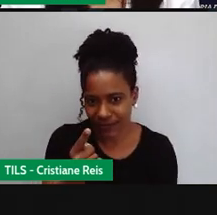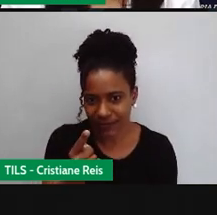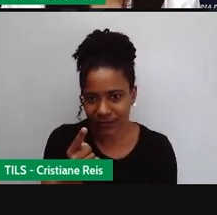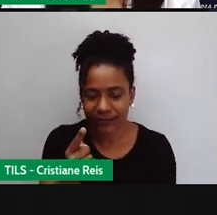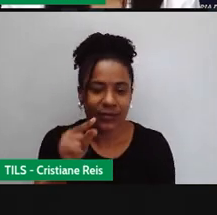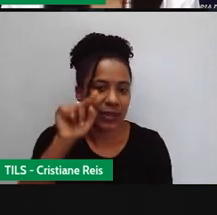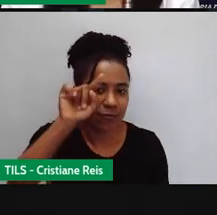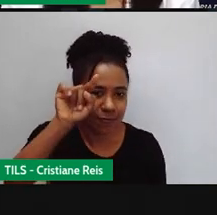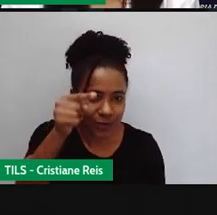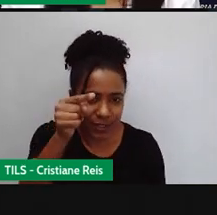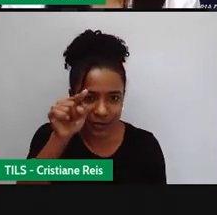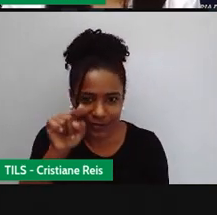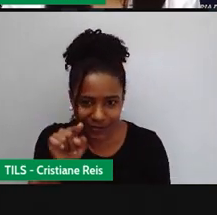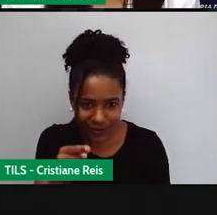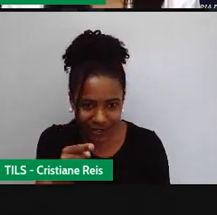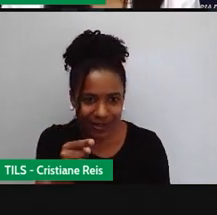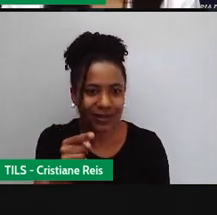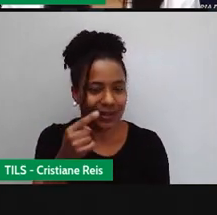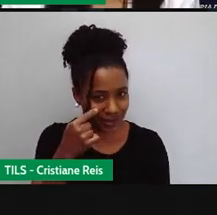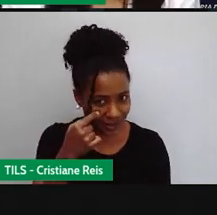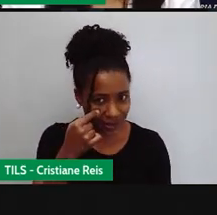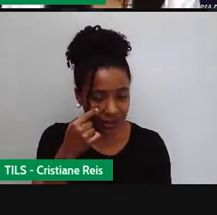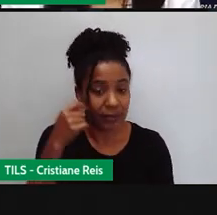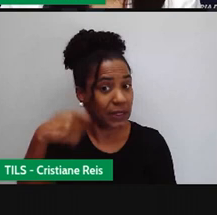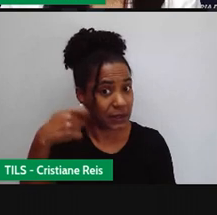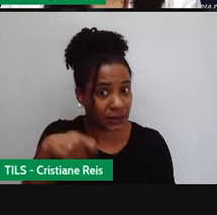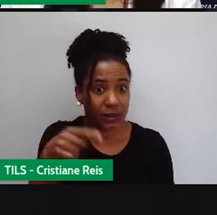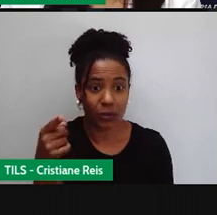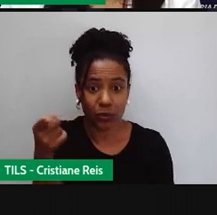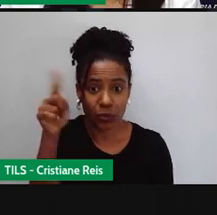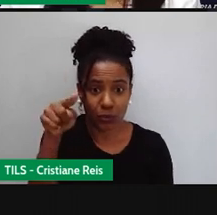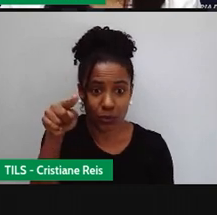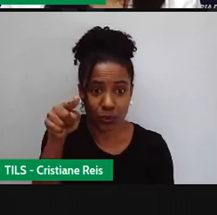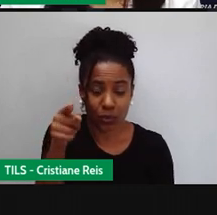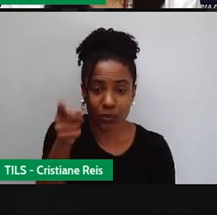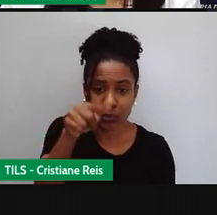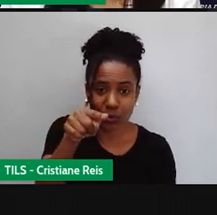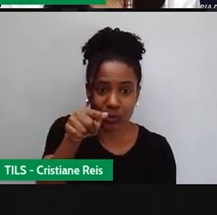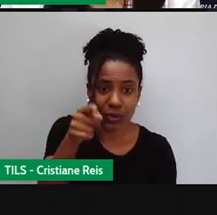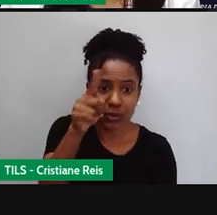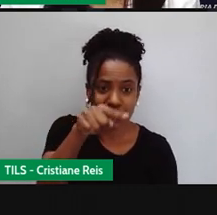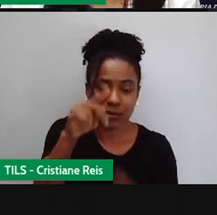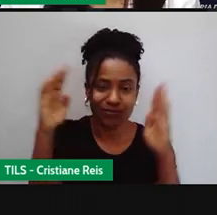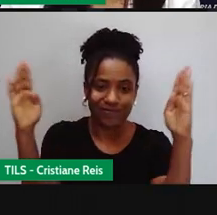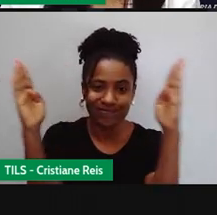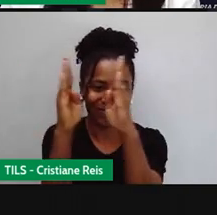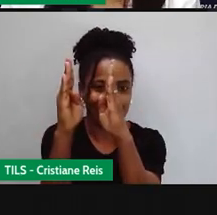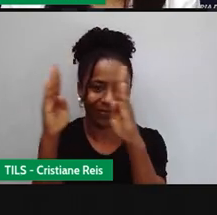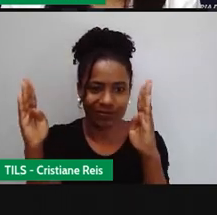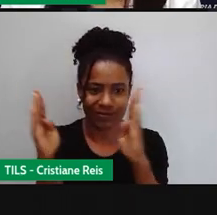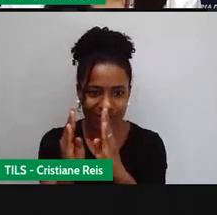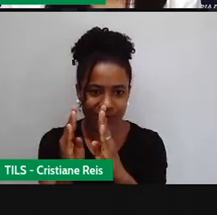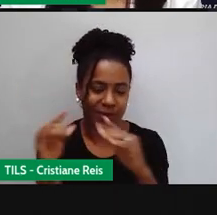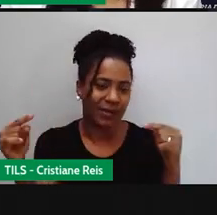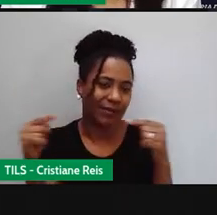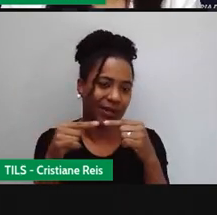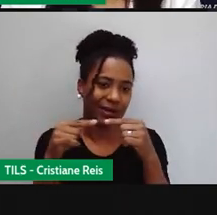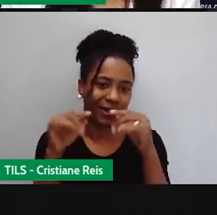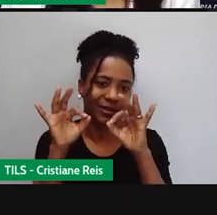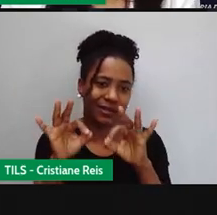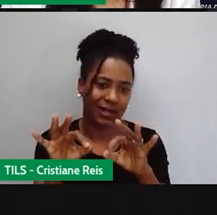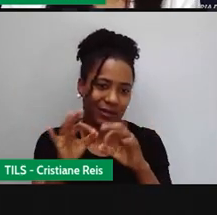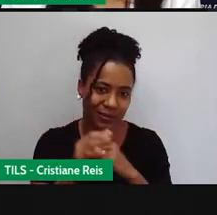das unidades, das dezlinas, das centenas, mas nesse caso aqui, eu preciso observar também a